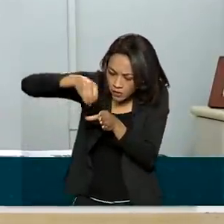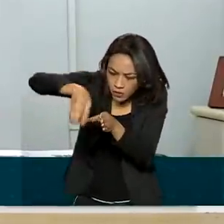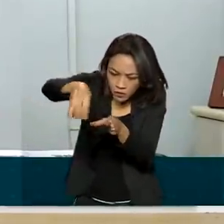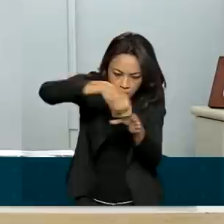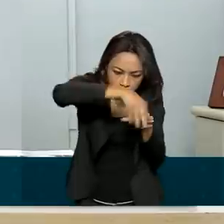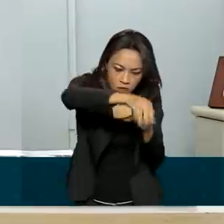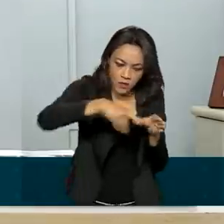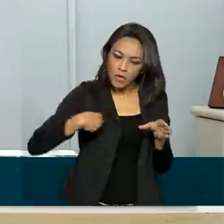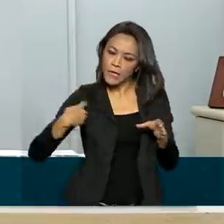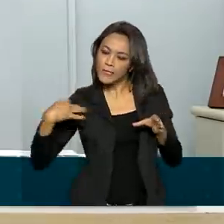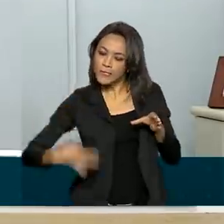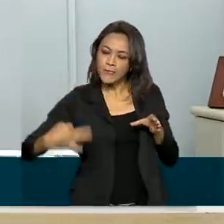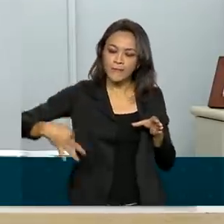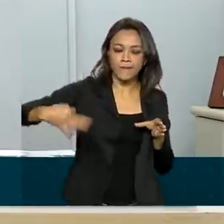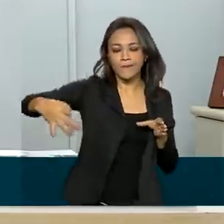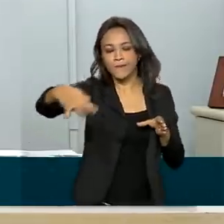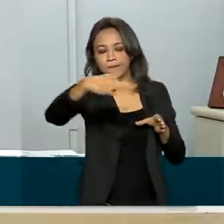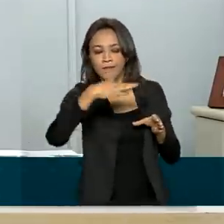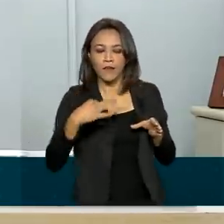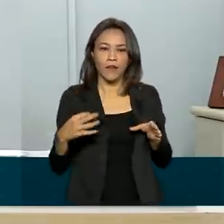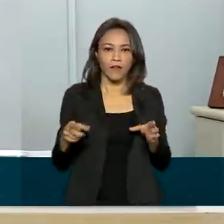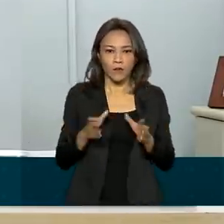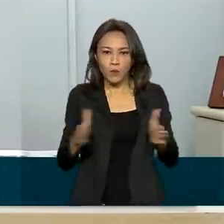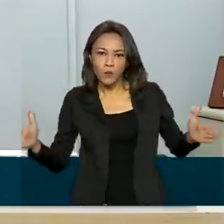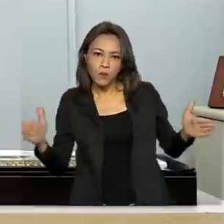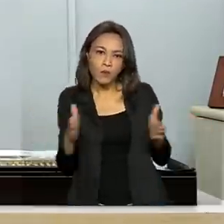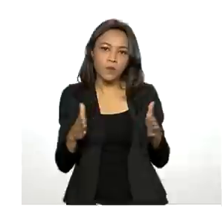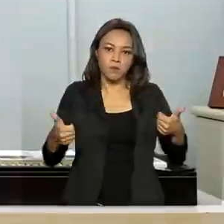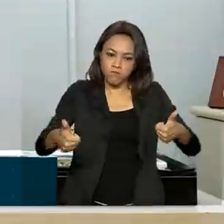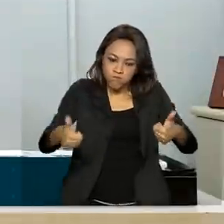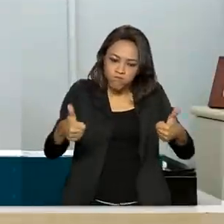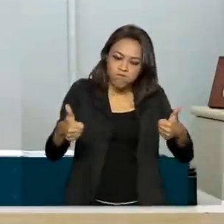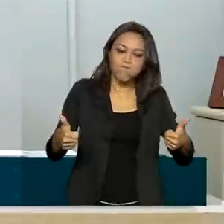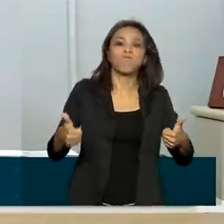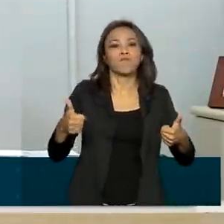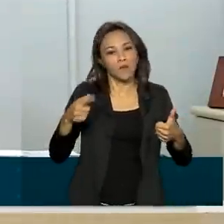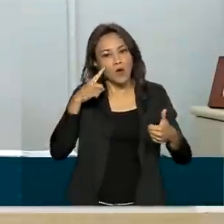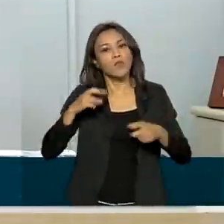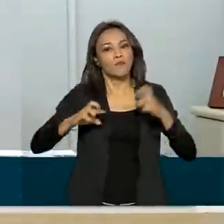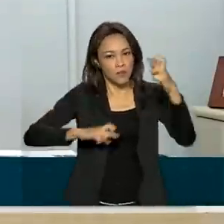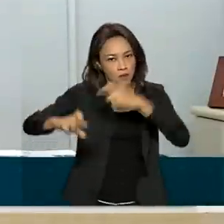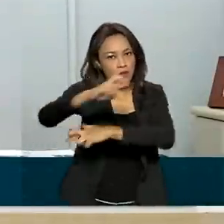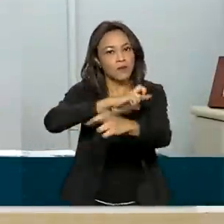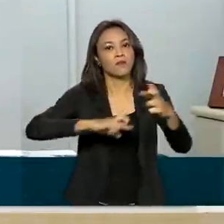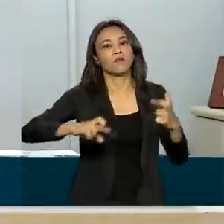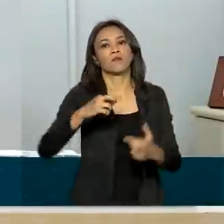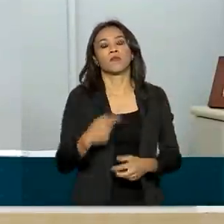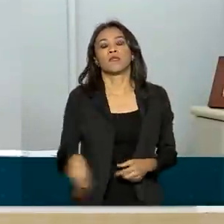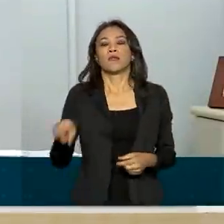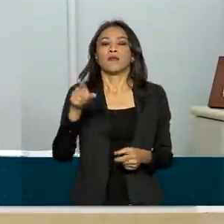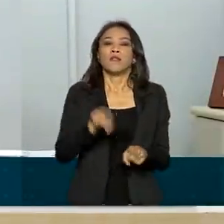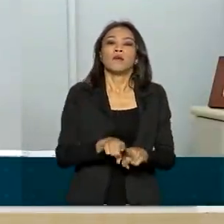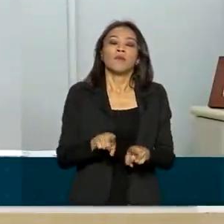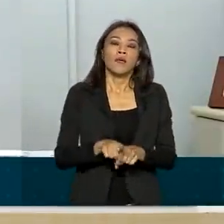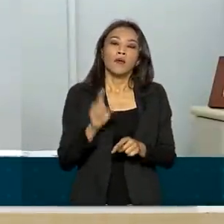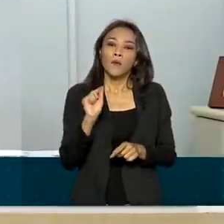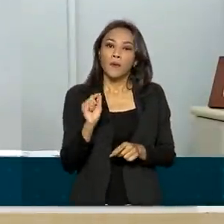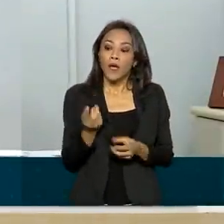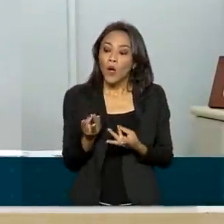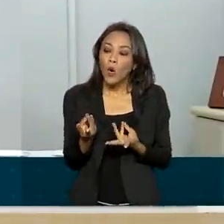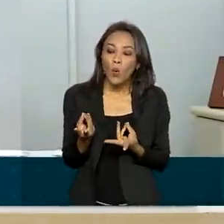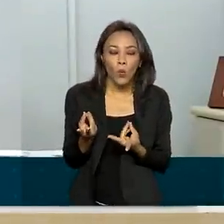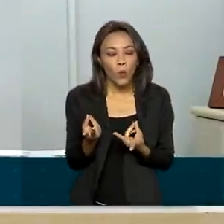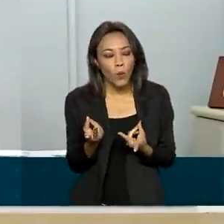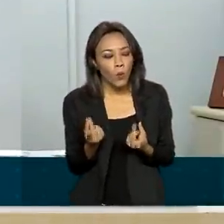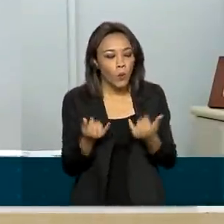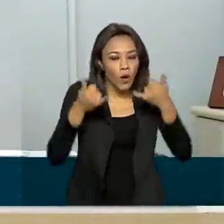um campo não está inscrito para ser utilizado. Também fazemos contagem de animais